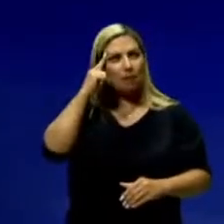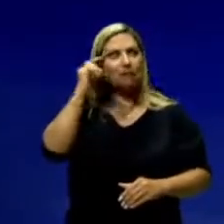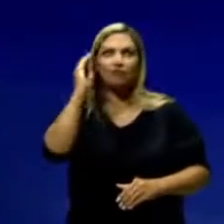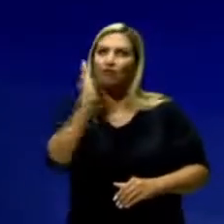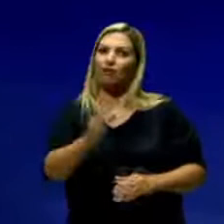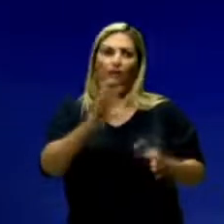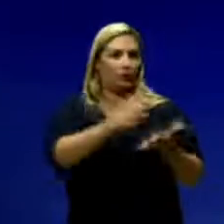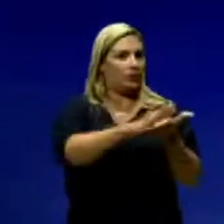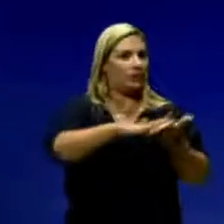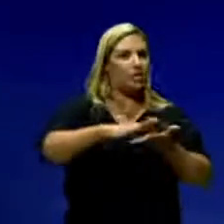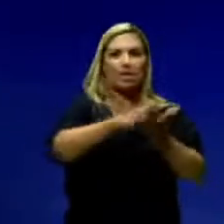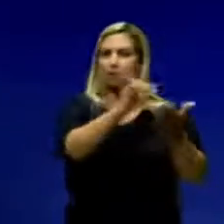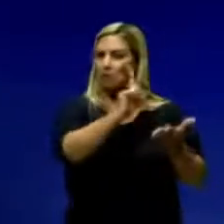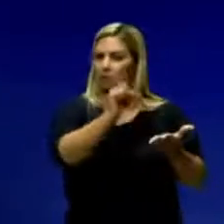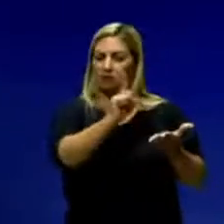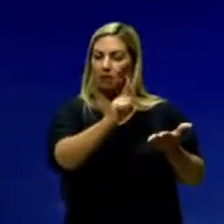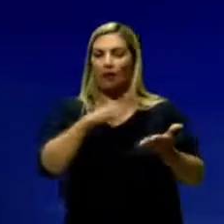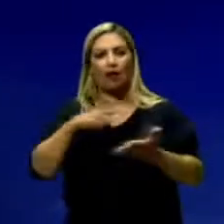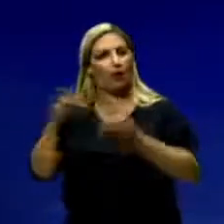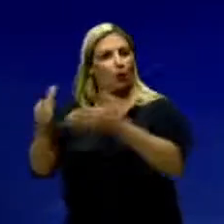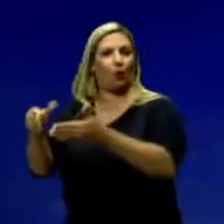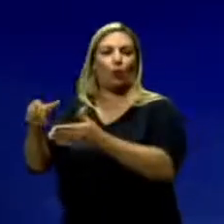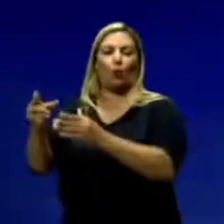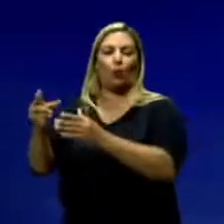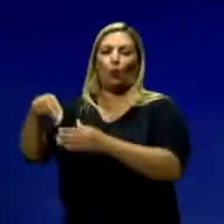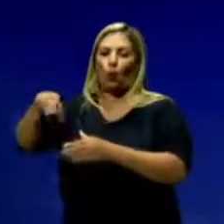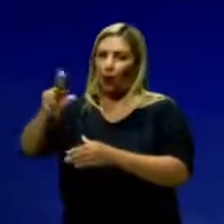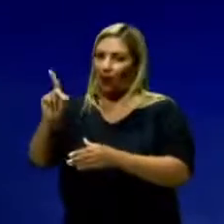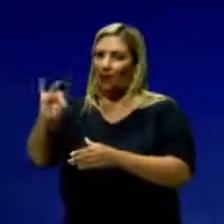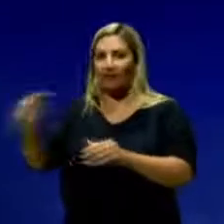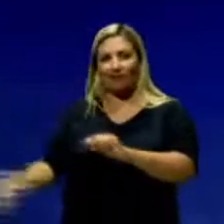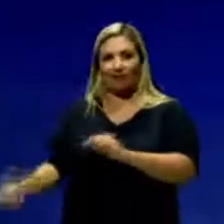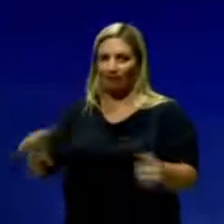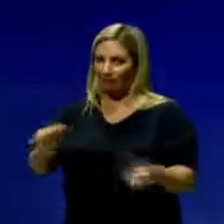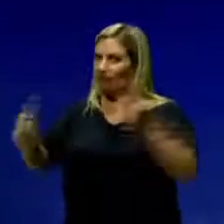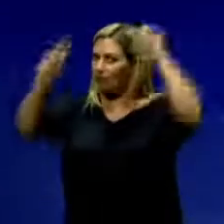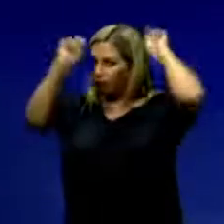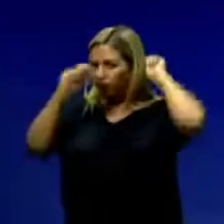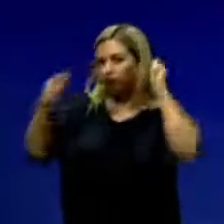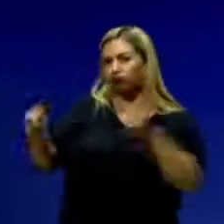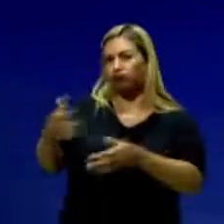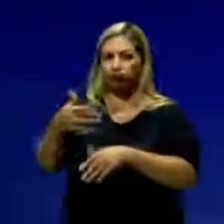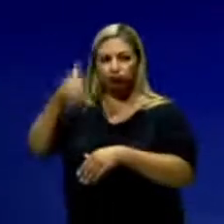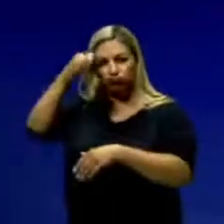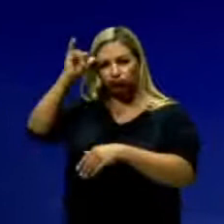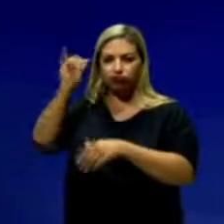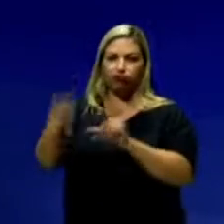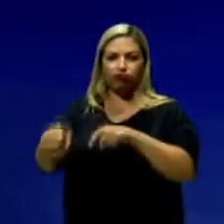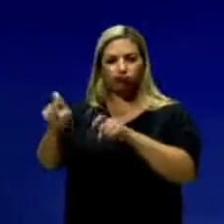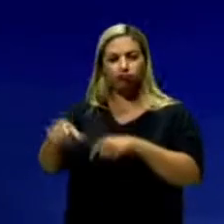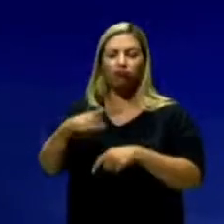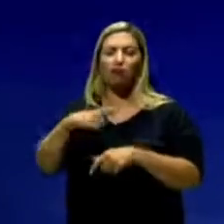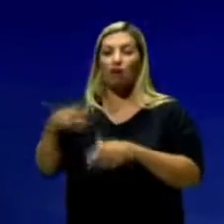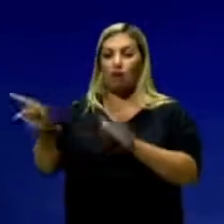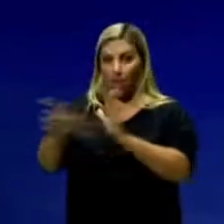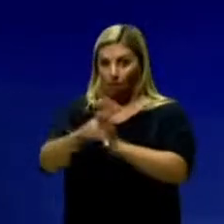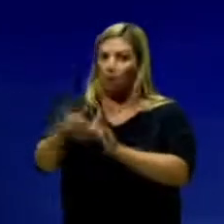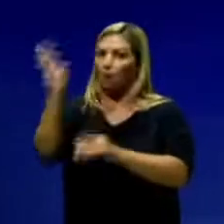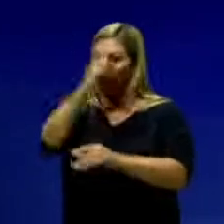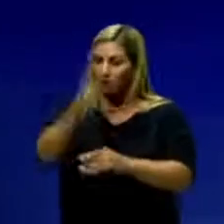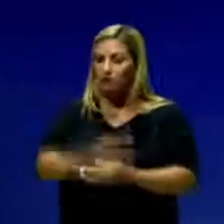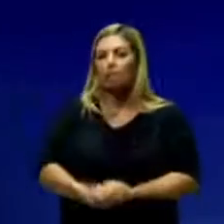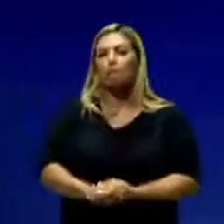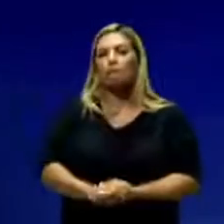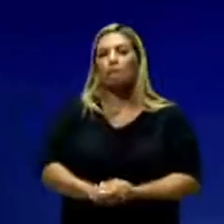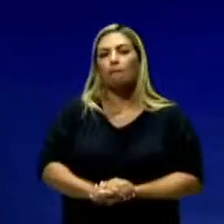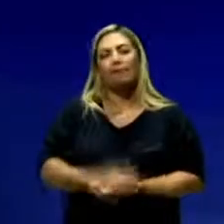no samba. A quadrilha, se for uma relação técnica, é a quadrilha, a dança característica do Brasil. Então,